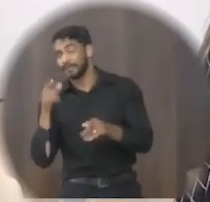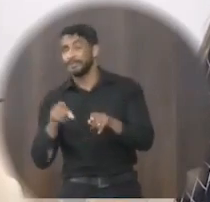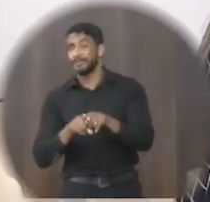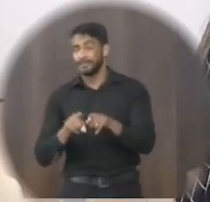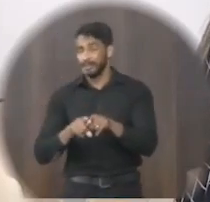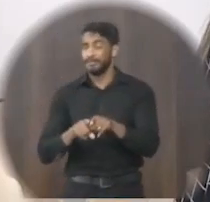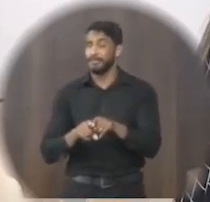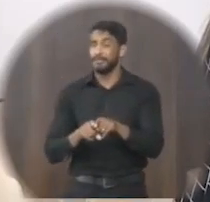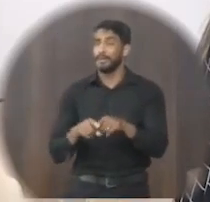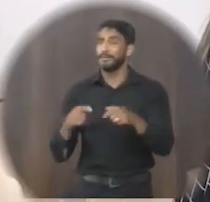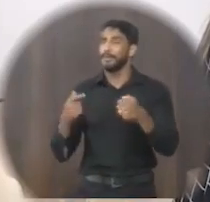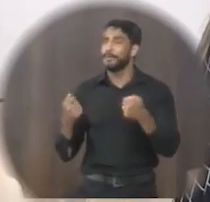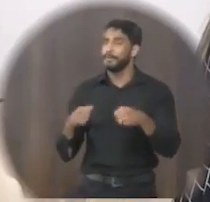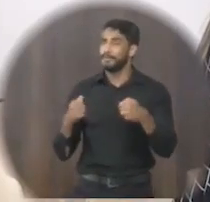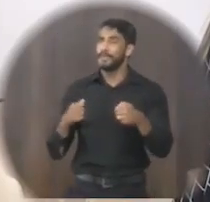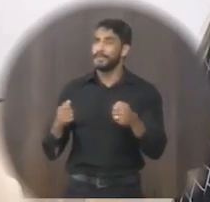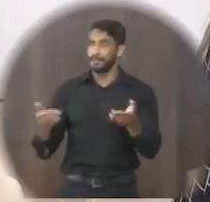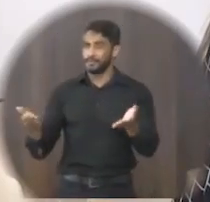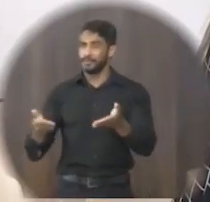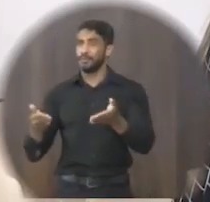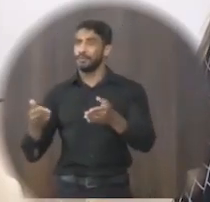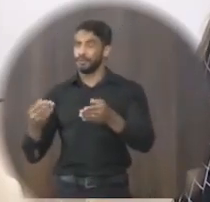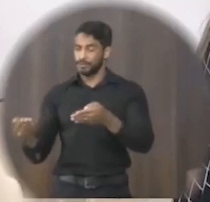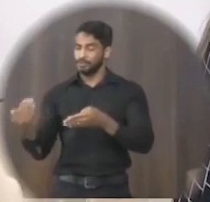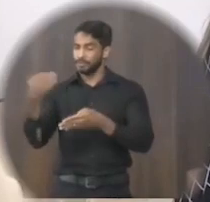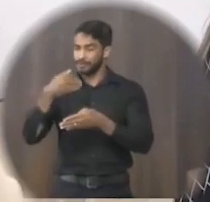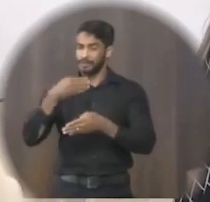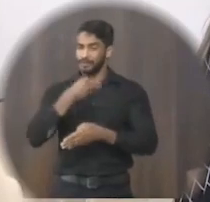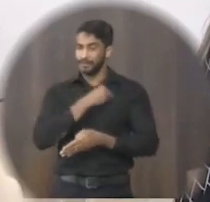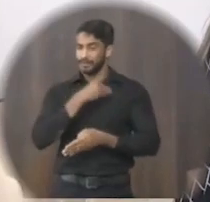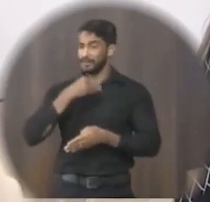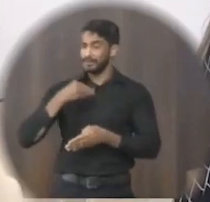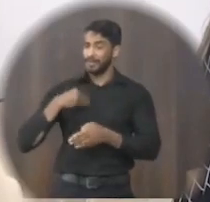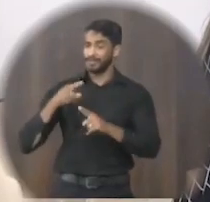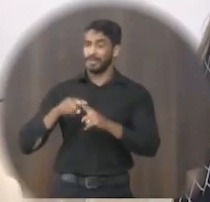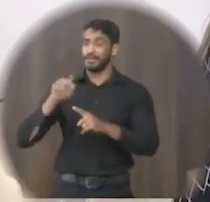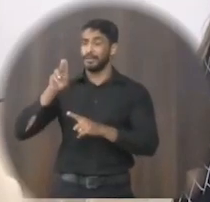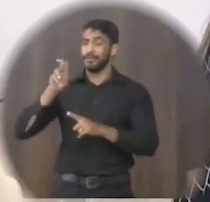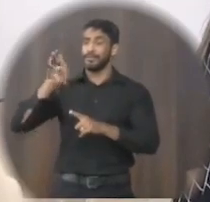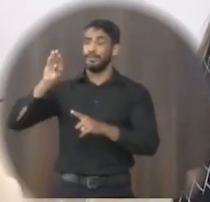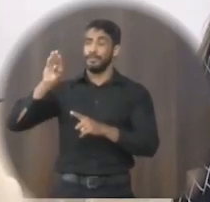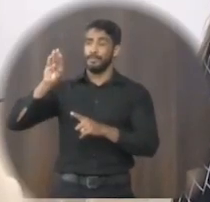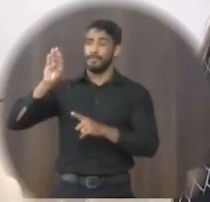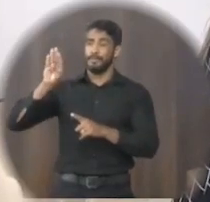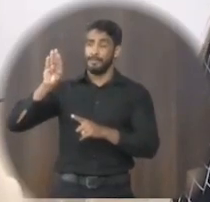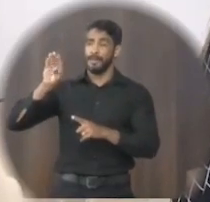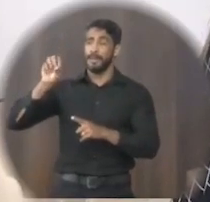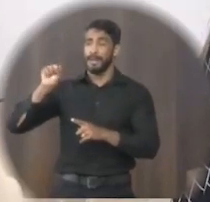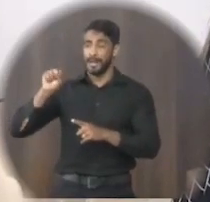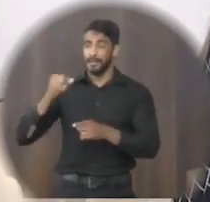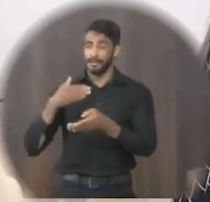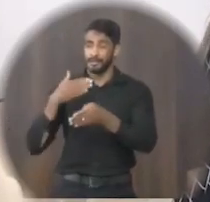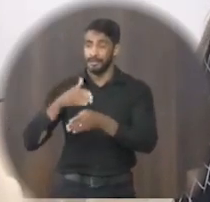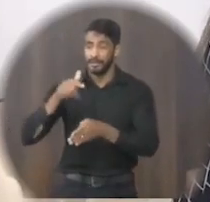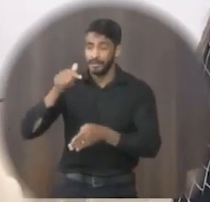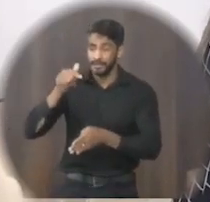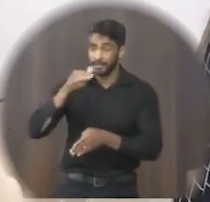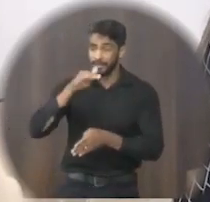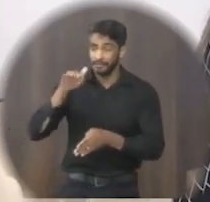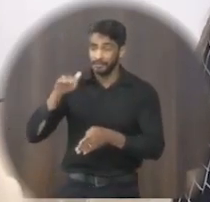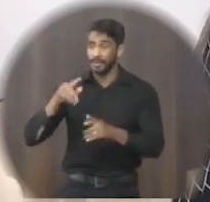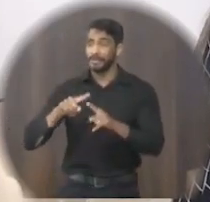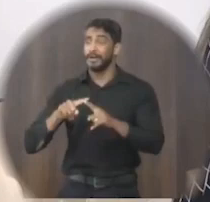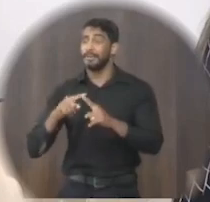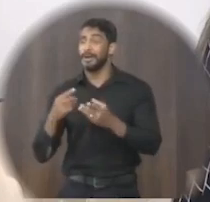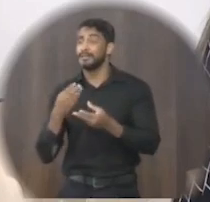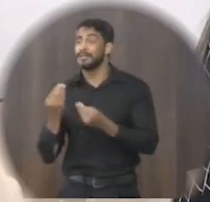teria que vir hoje para uma consulta e a pessoa da unidade de saúde falou tem que chegar até 7h30 só